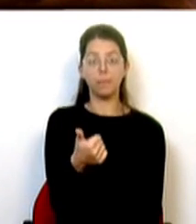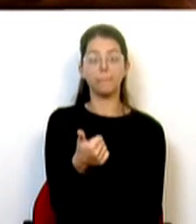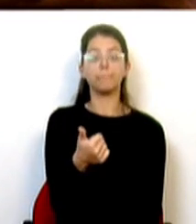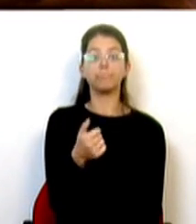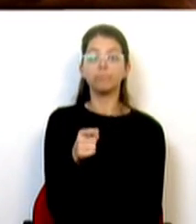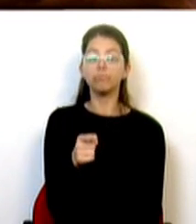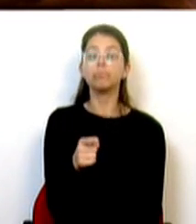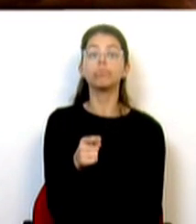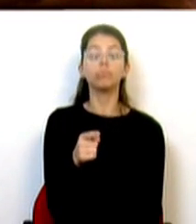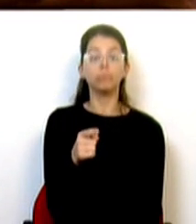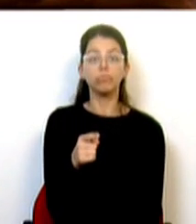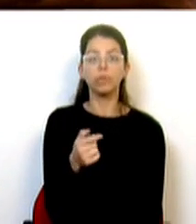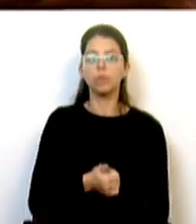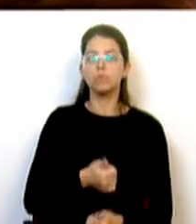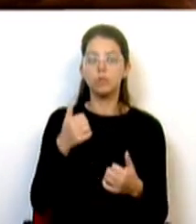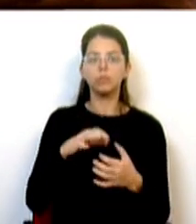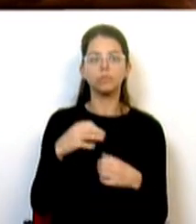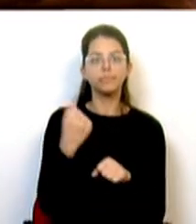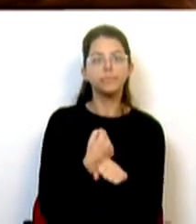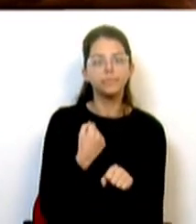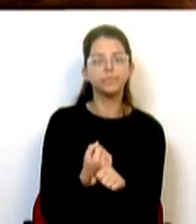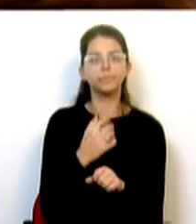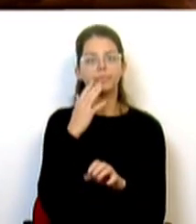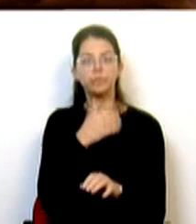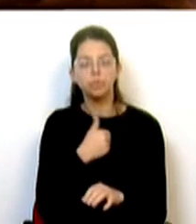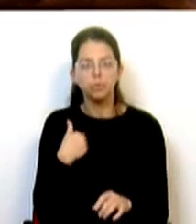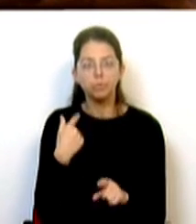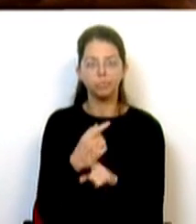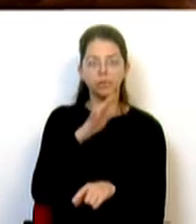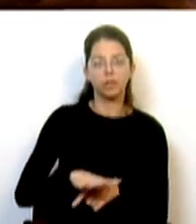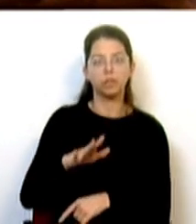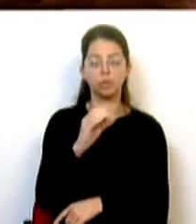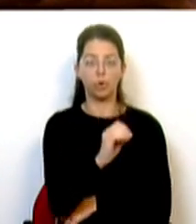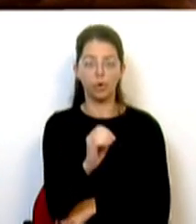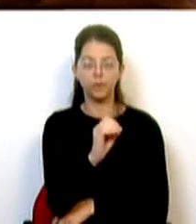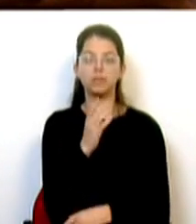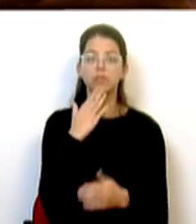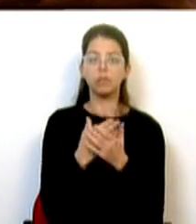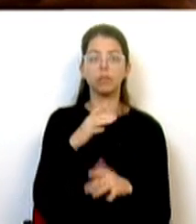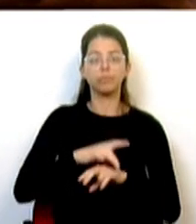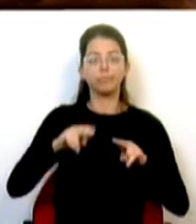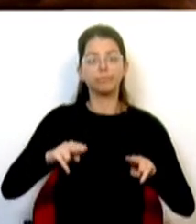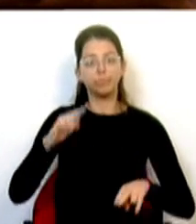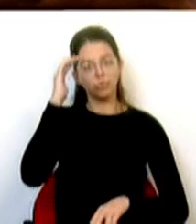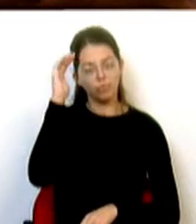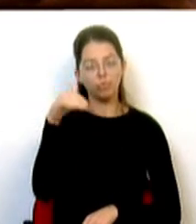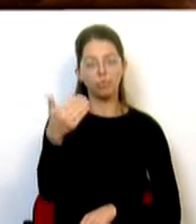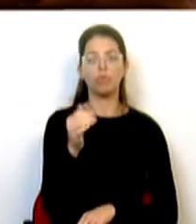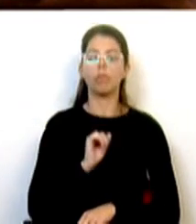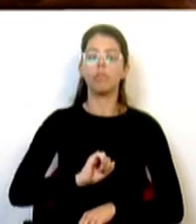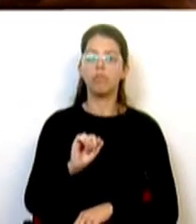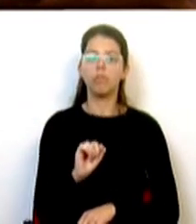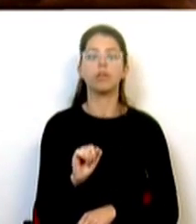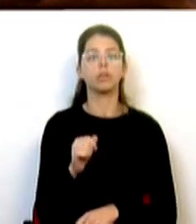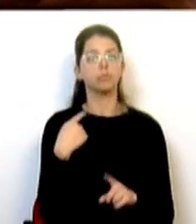qualitativa na prestação de cuidados de saúde aos residentes na região oeste e que viabiliza o funcionamento do futuro hospital com todas as valências